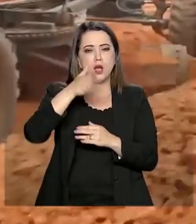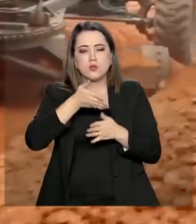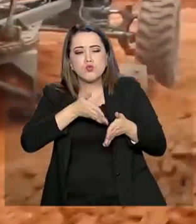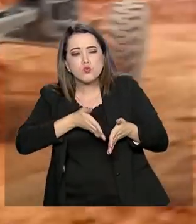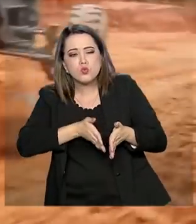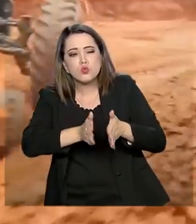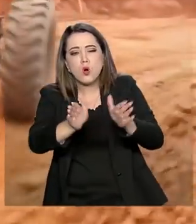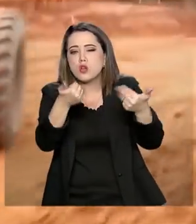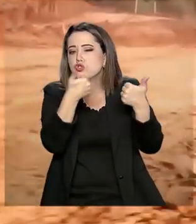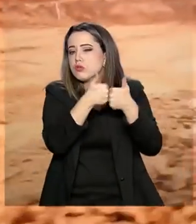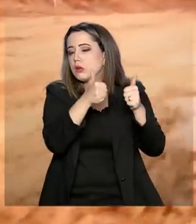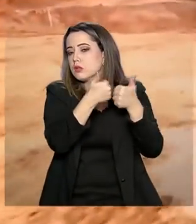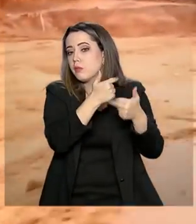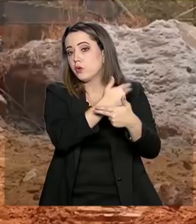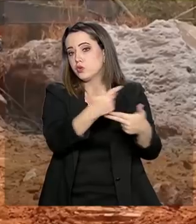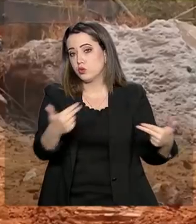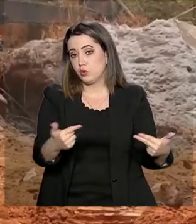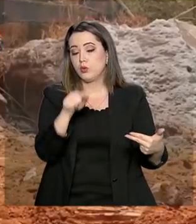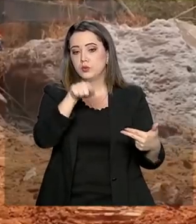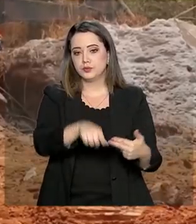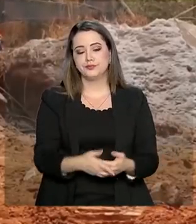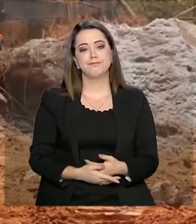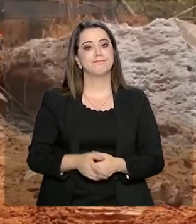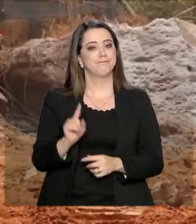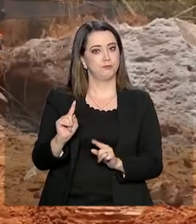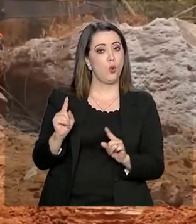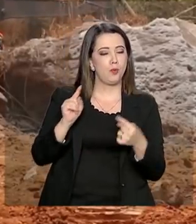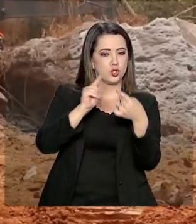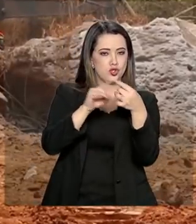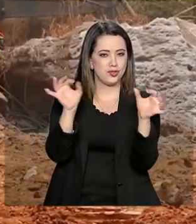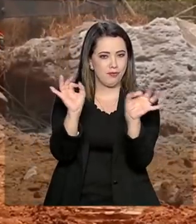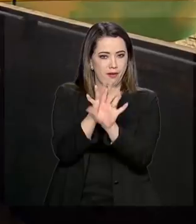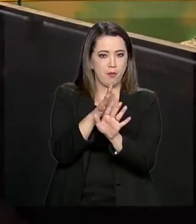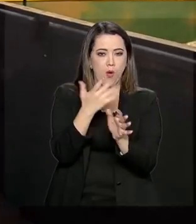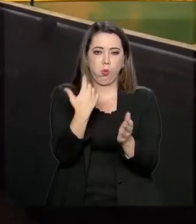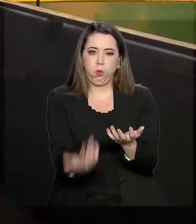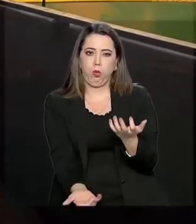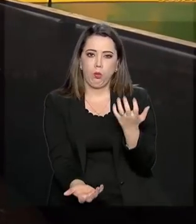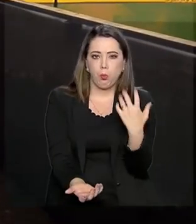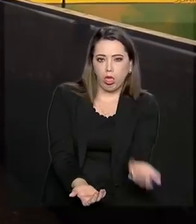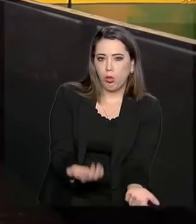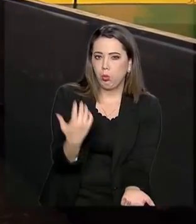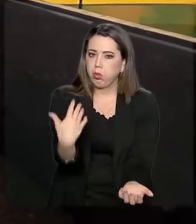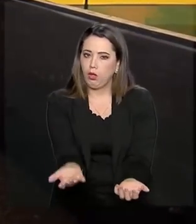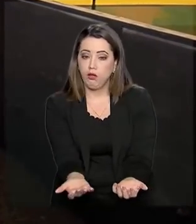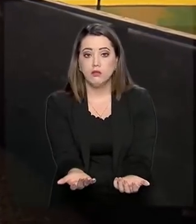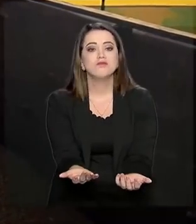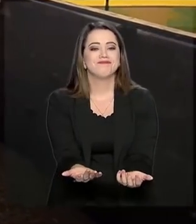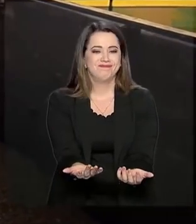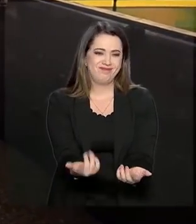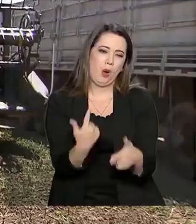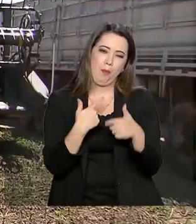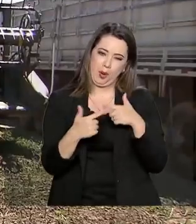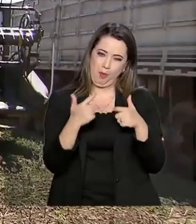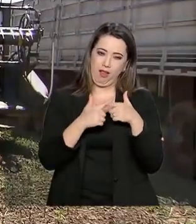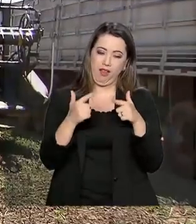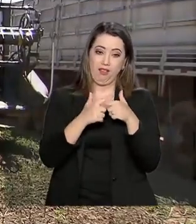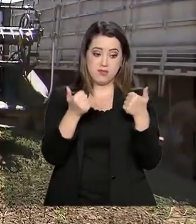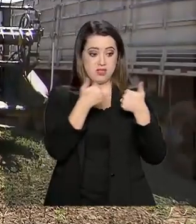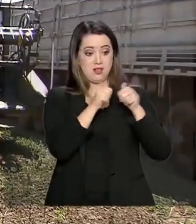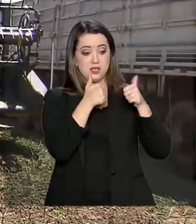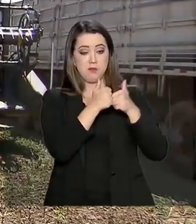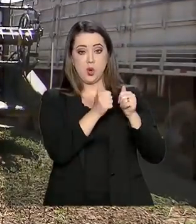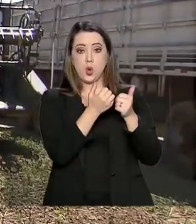desafio do governo é acabar com os atoleiros que afetam a estrada, justamente no período de escoamento da